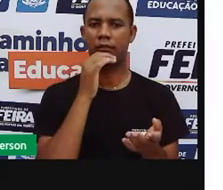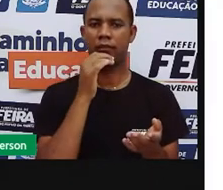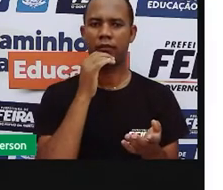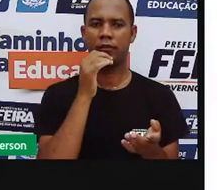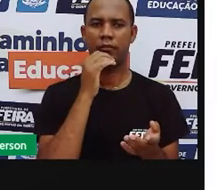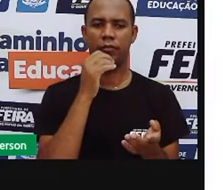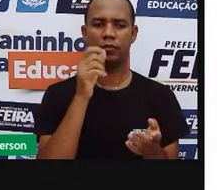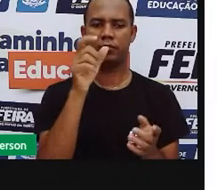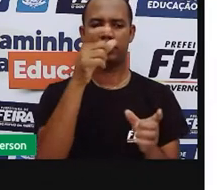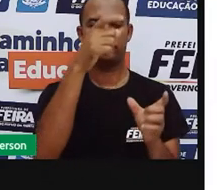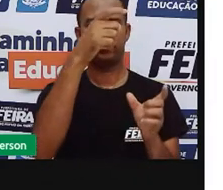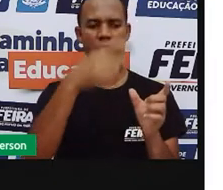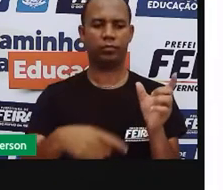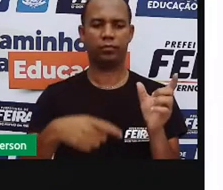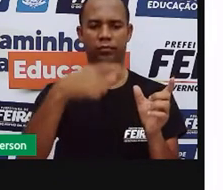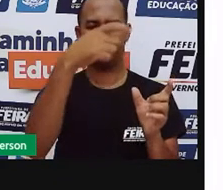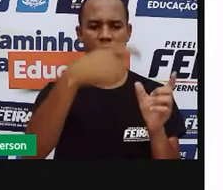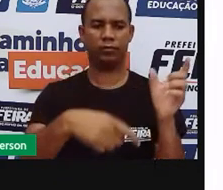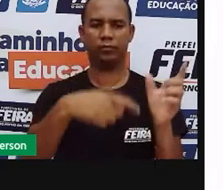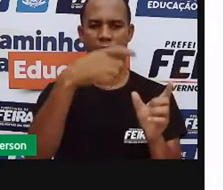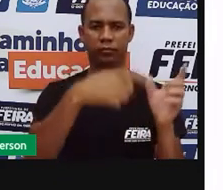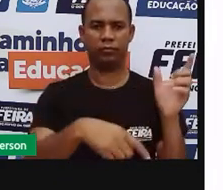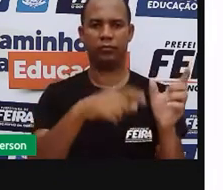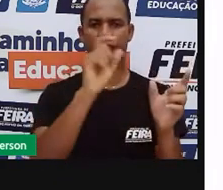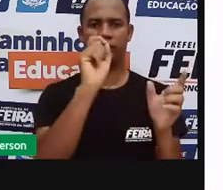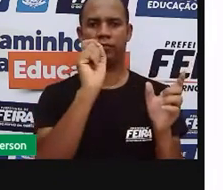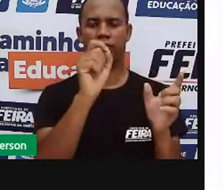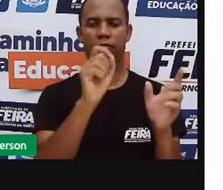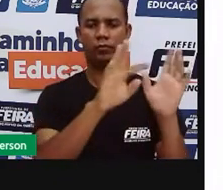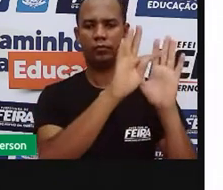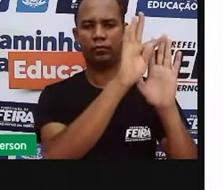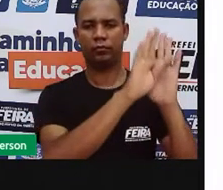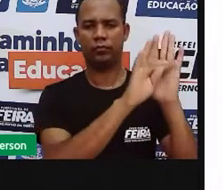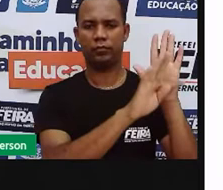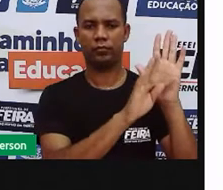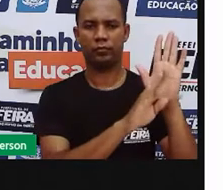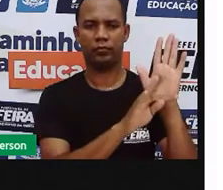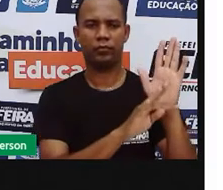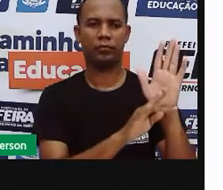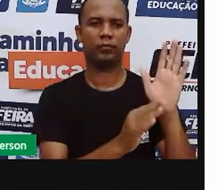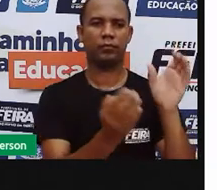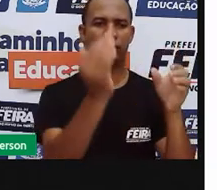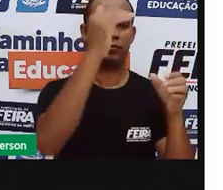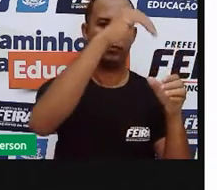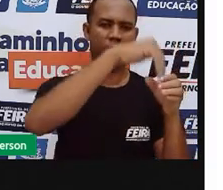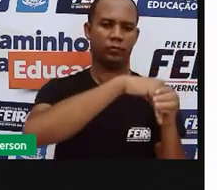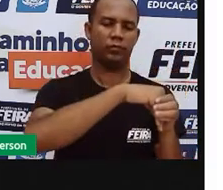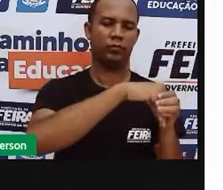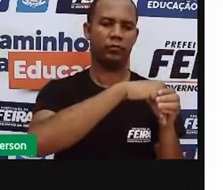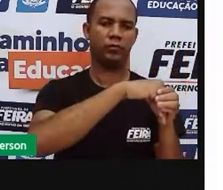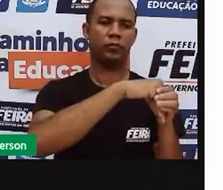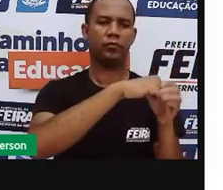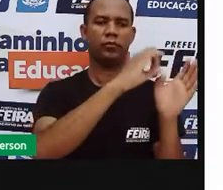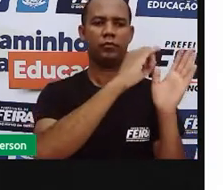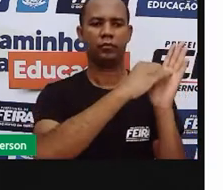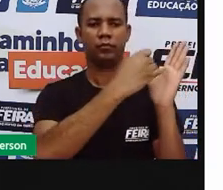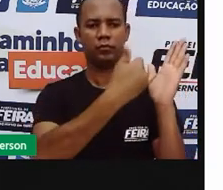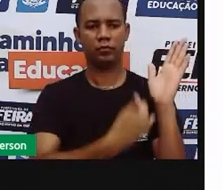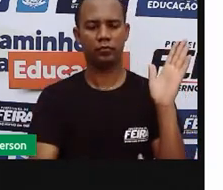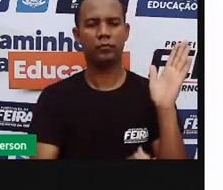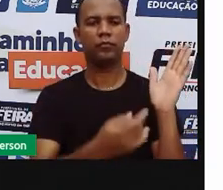o cartificado, que é um tipo de texto que está dentro do jornal. É um texto